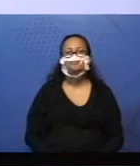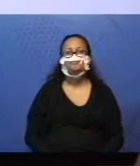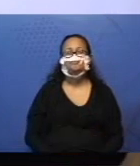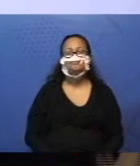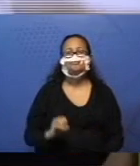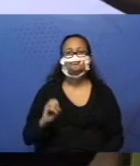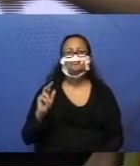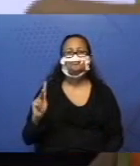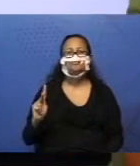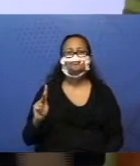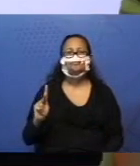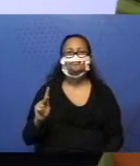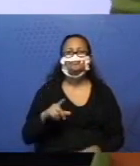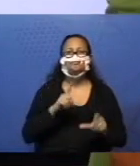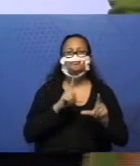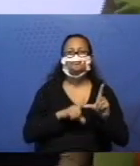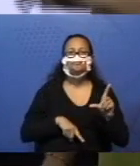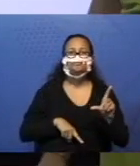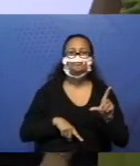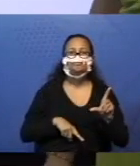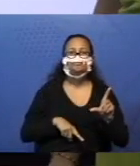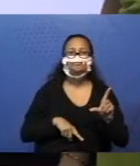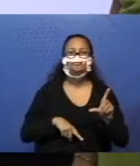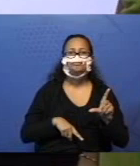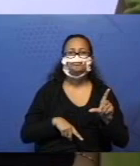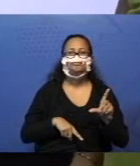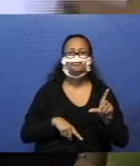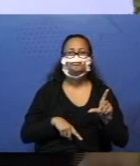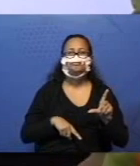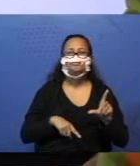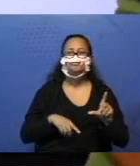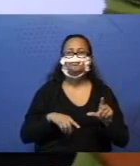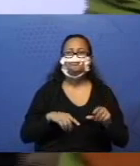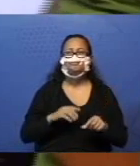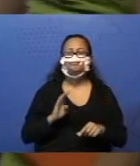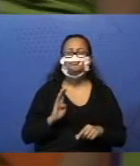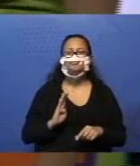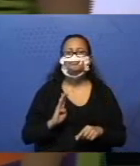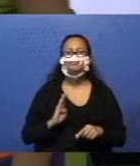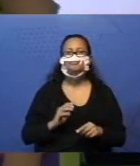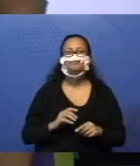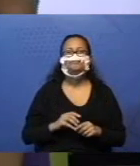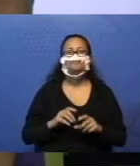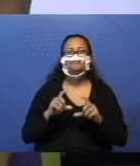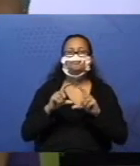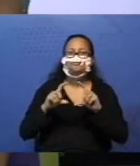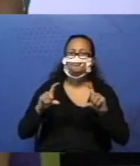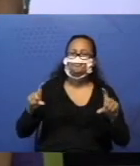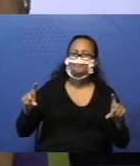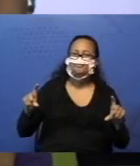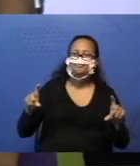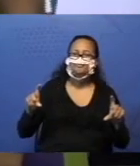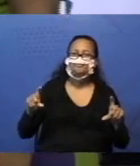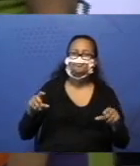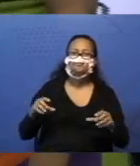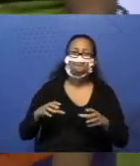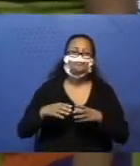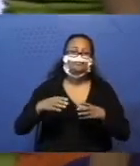Certinho? Agora, a letra B, a minha linha aumentou. Agora, a minha linha tem, olha só,